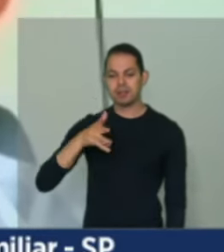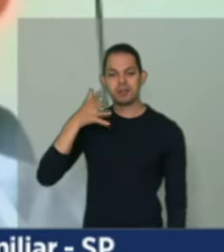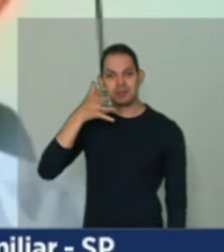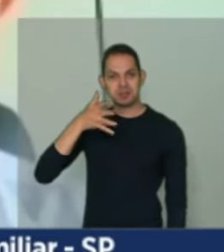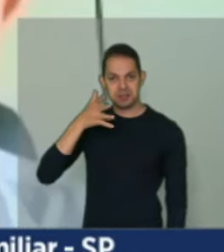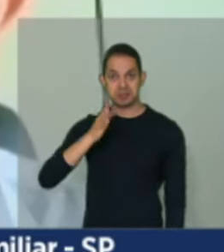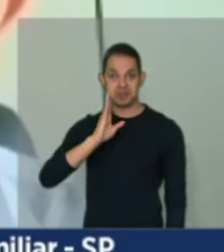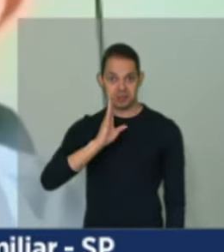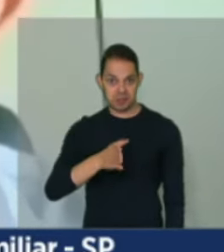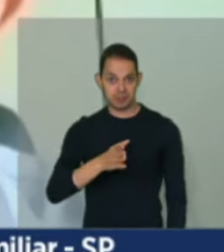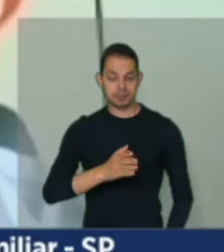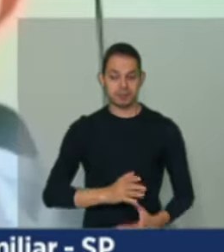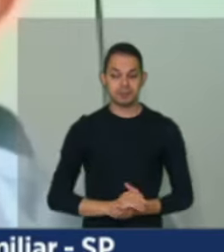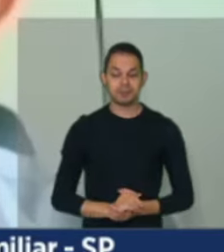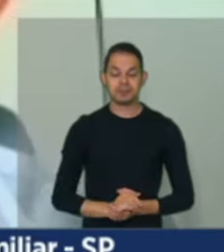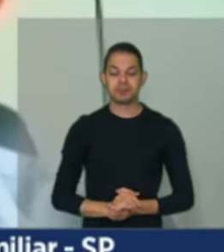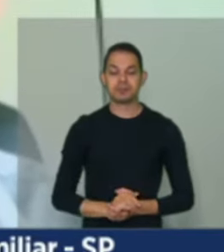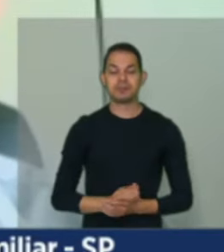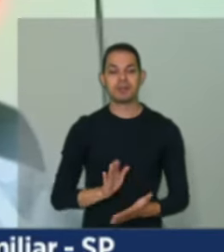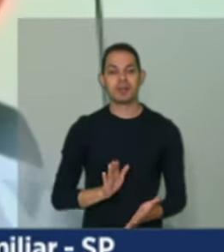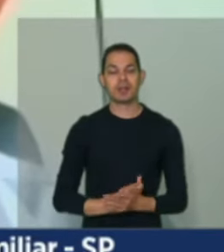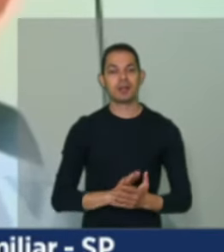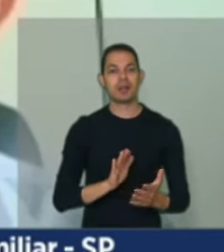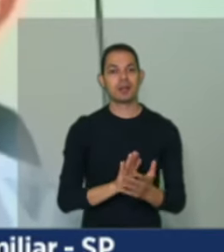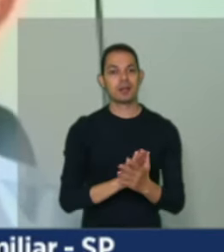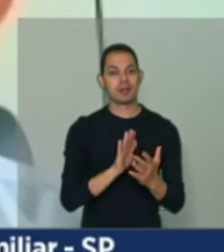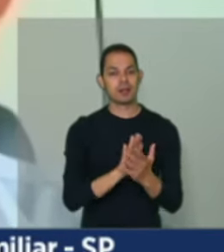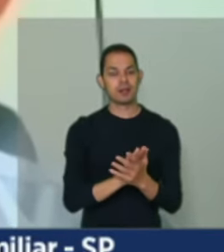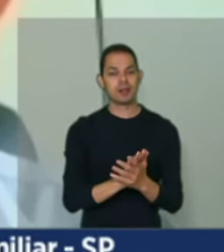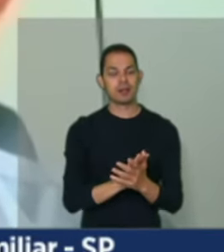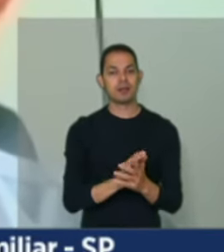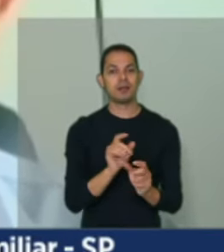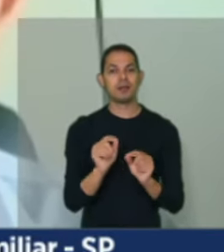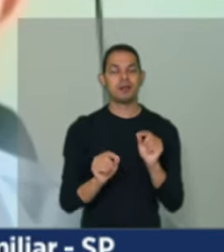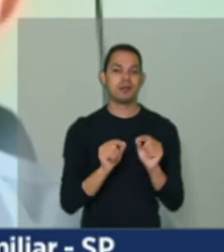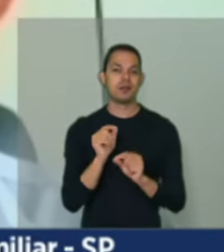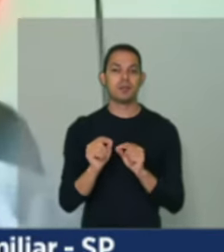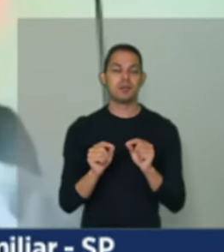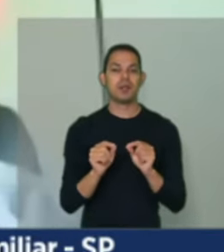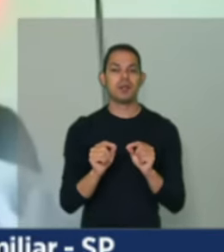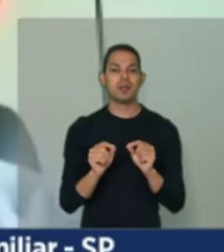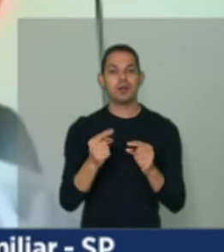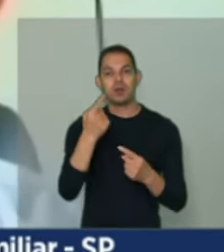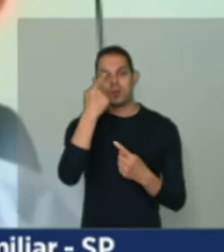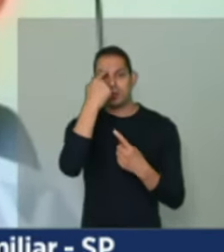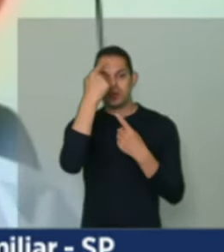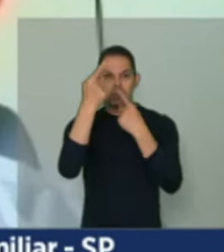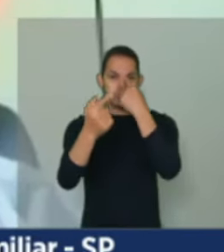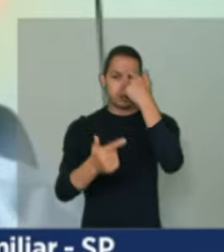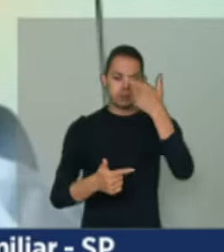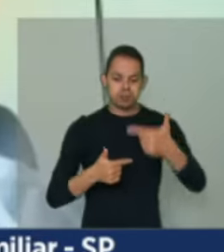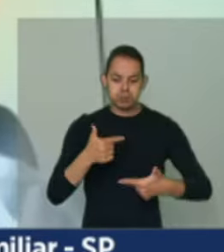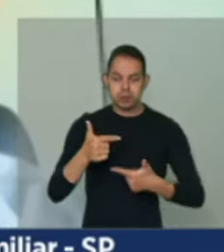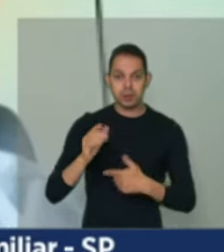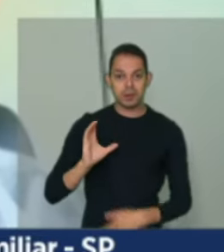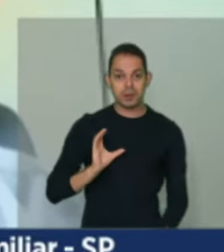palavra. Parabenizar pela iniciativa desta comissão,